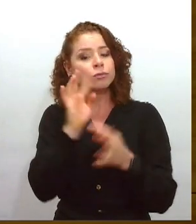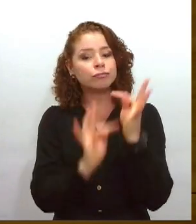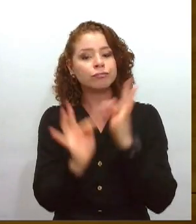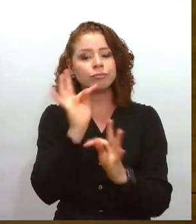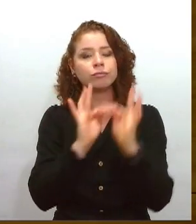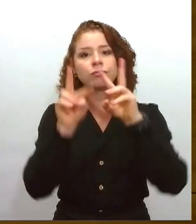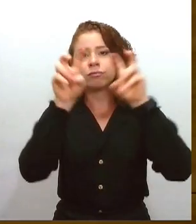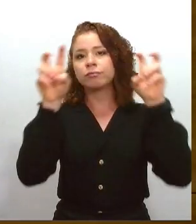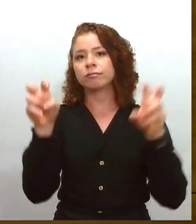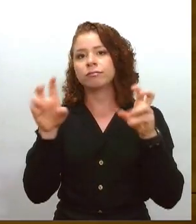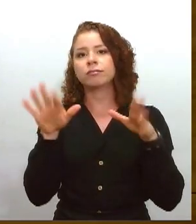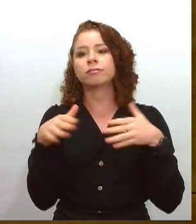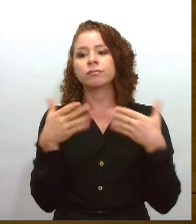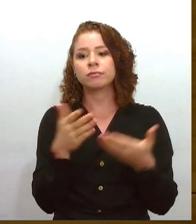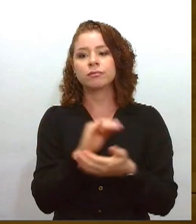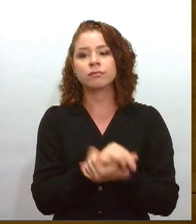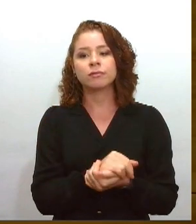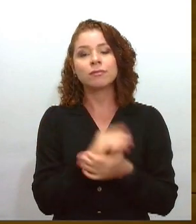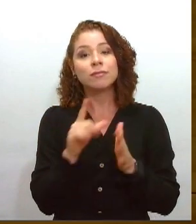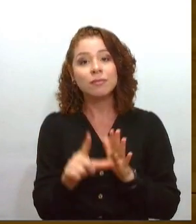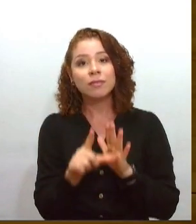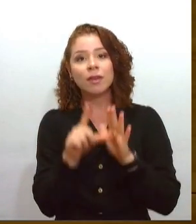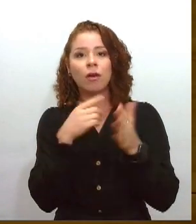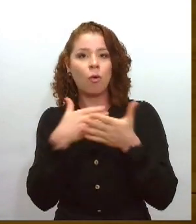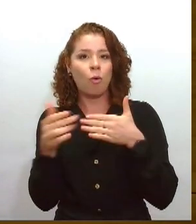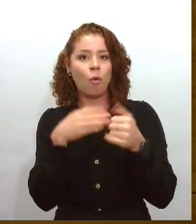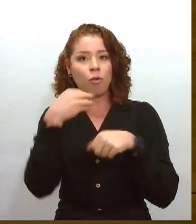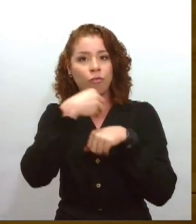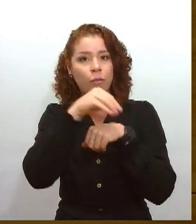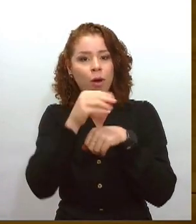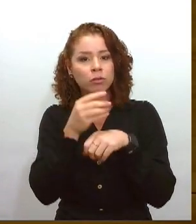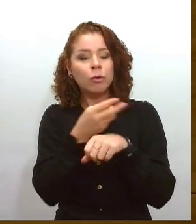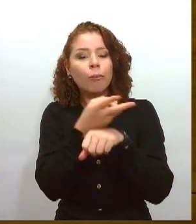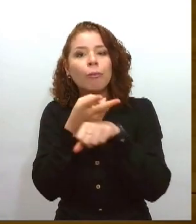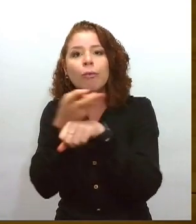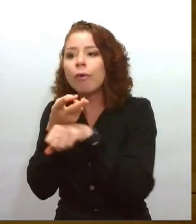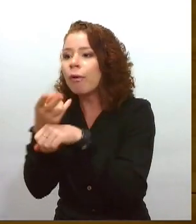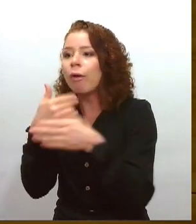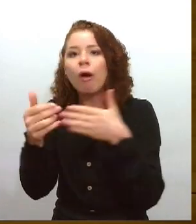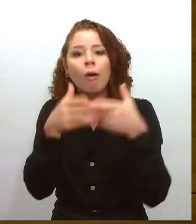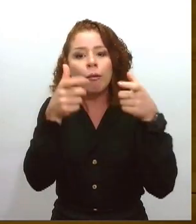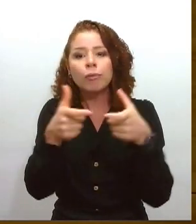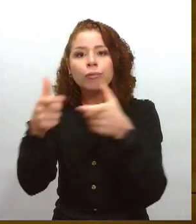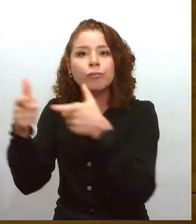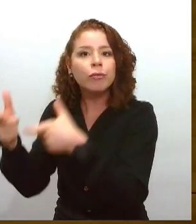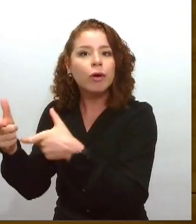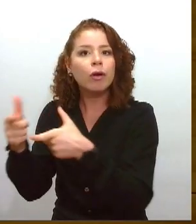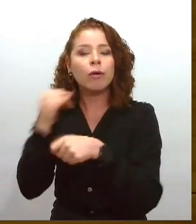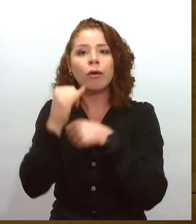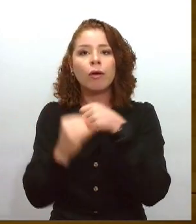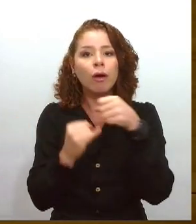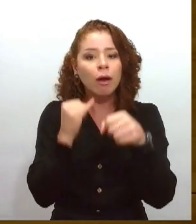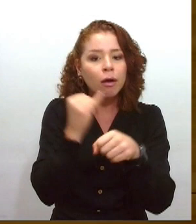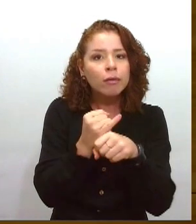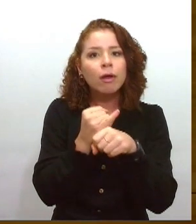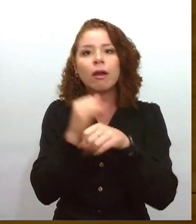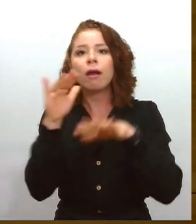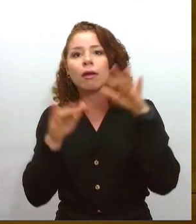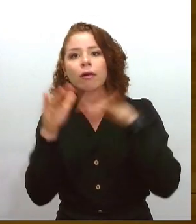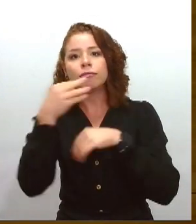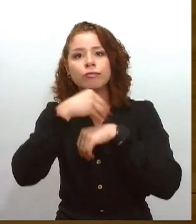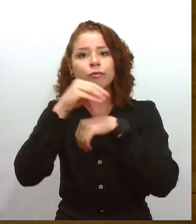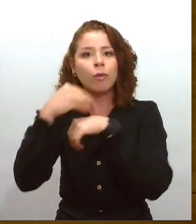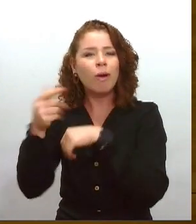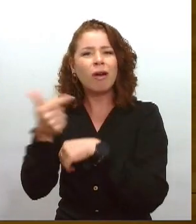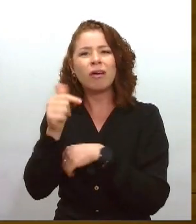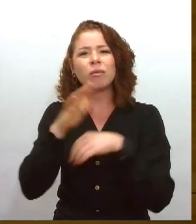além não, antes de mais nada, para não buscar essas informações em locais que não tenham essa credibilidade, não tenham essa autonomia profissional, é